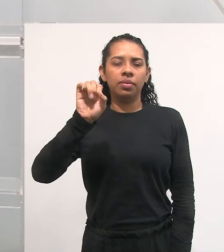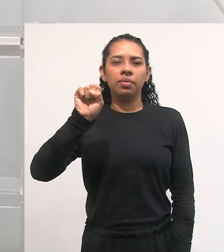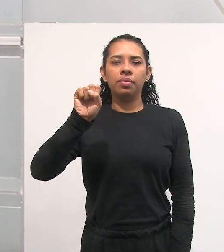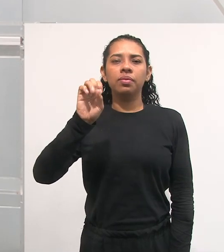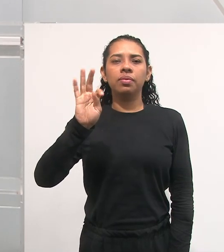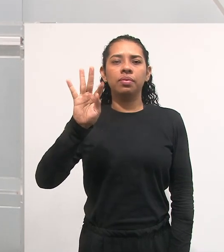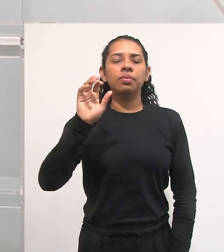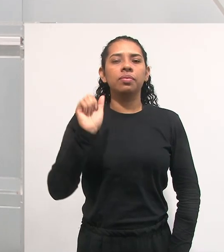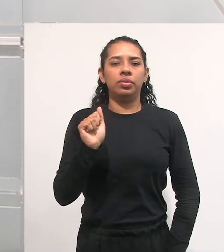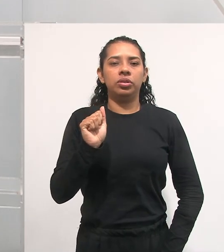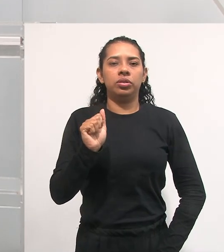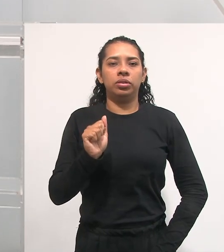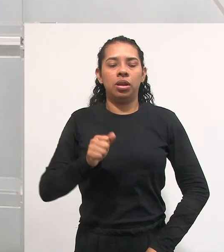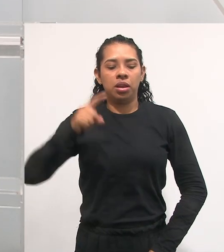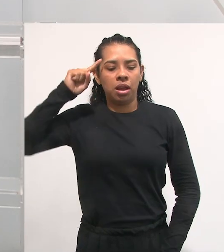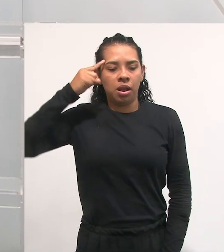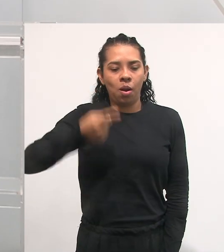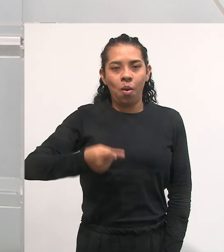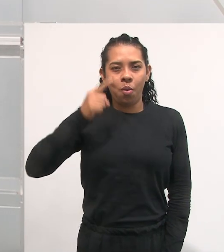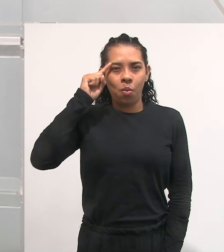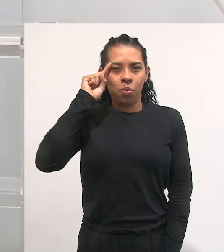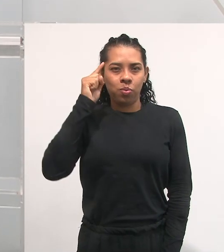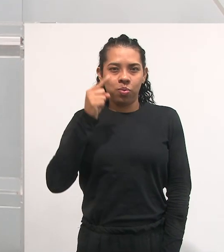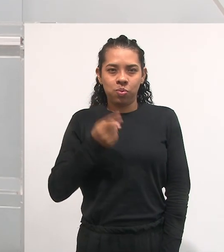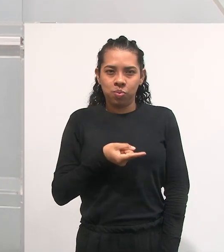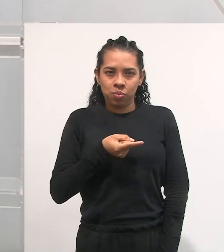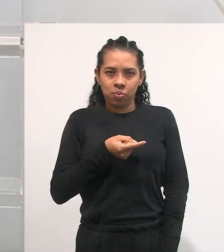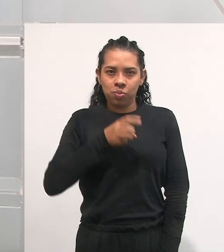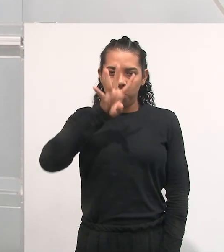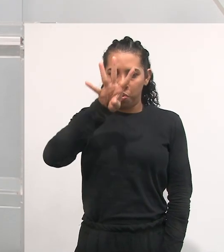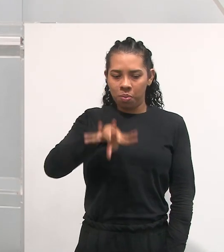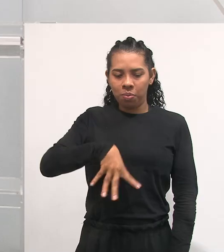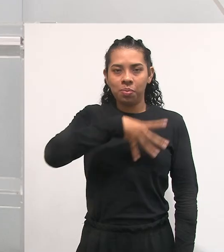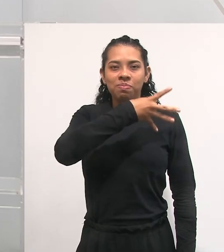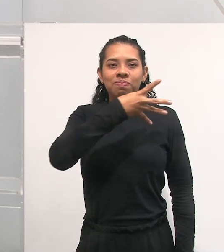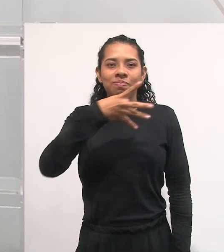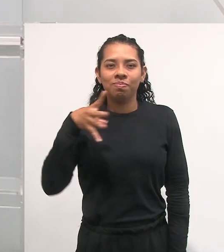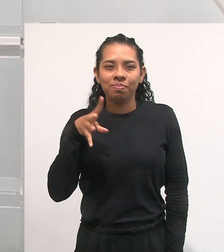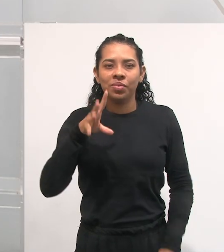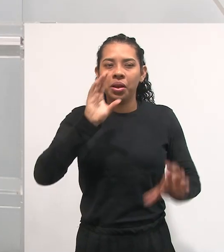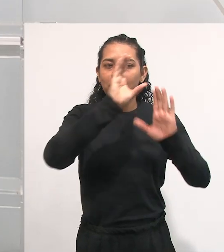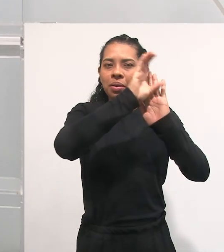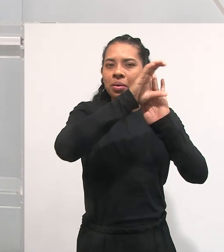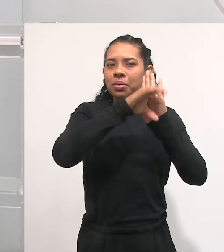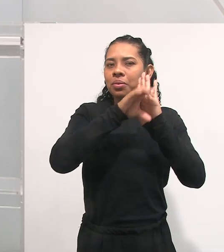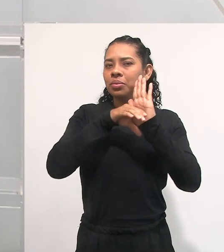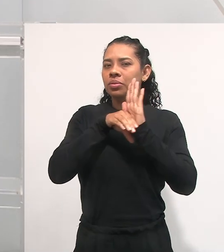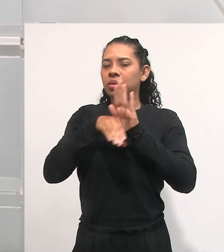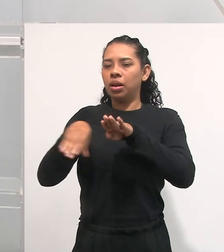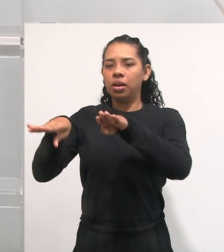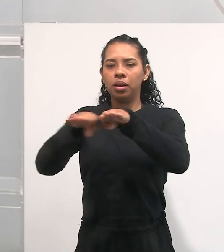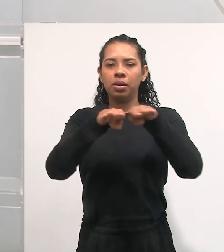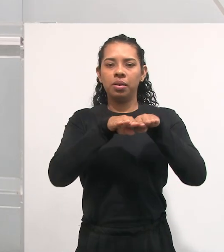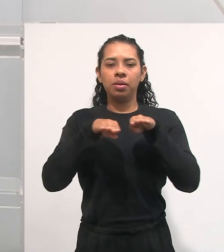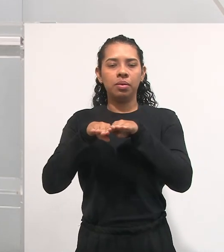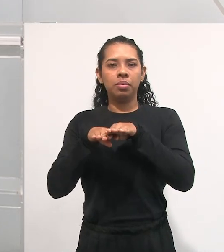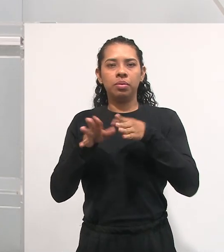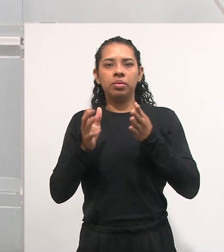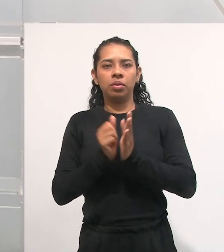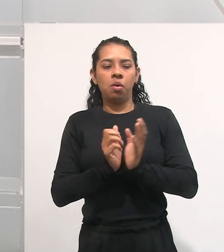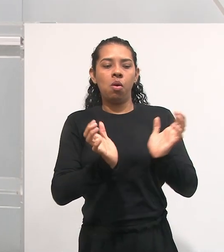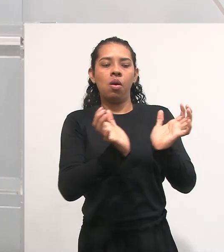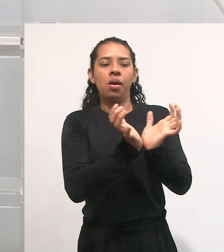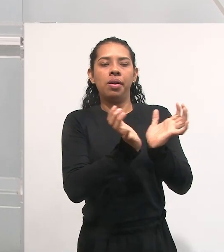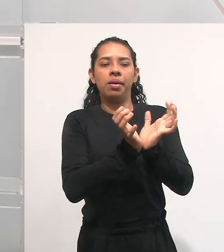ordenar, mensurar, tabular e conceituar e medir.